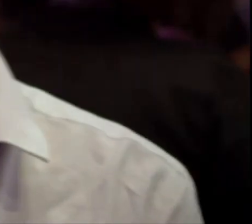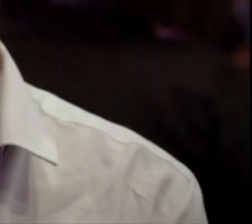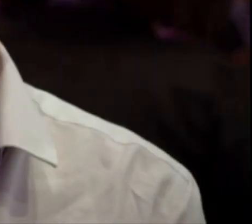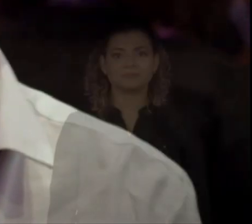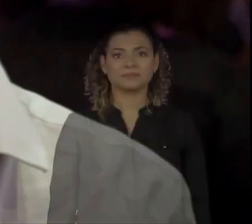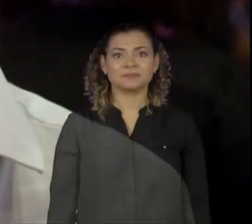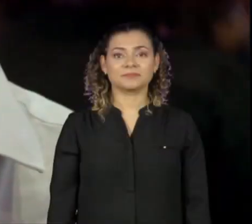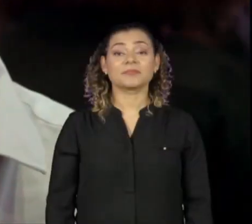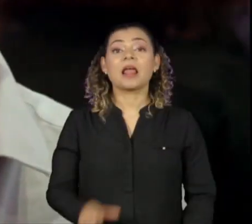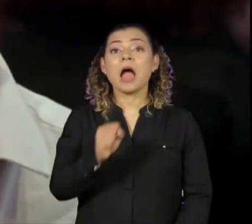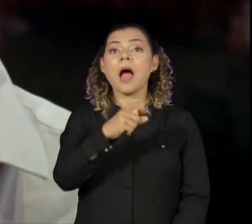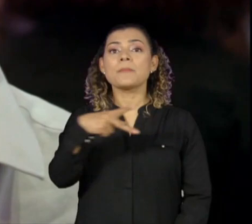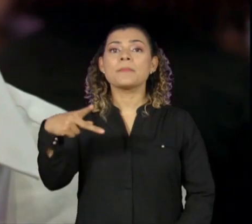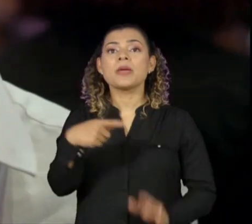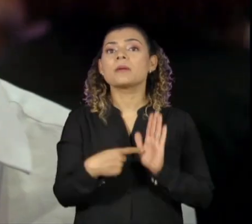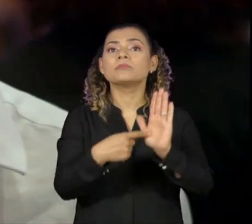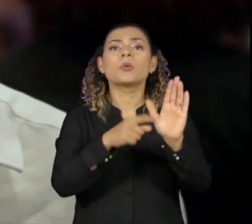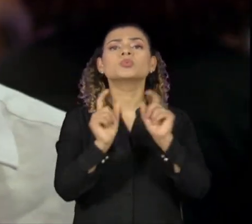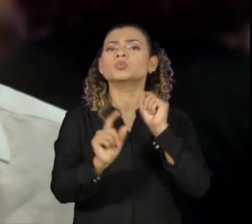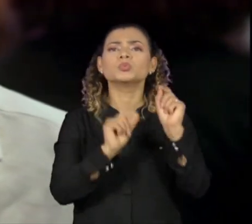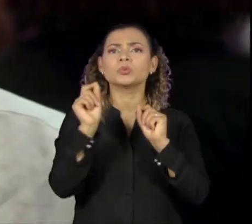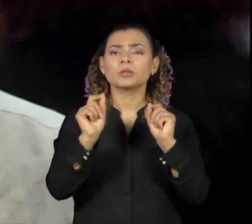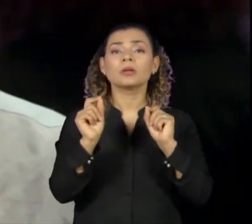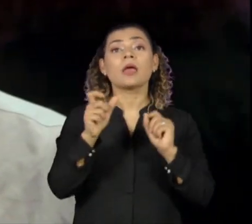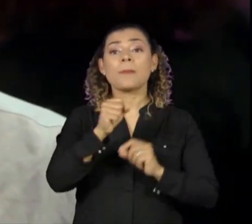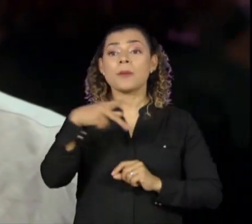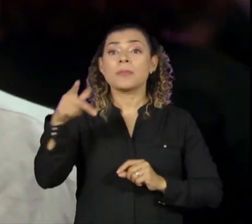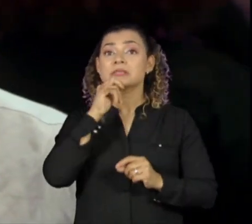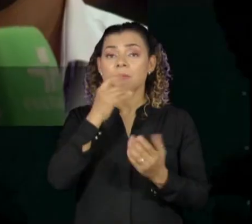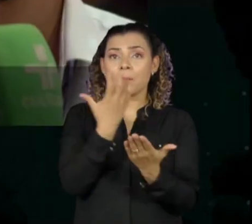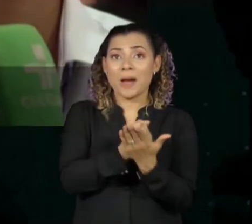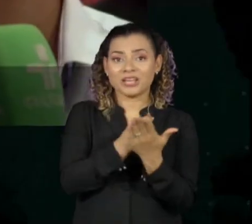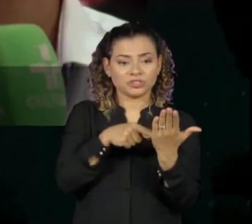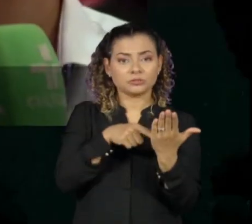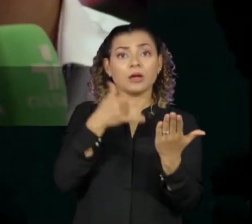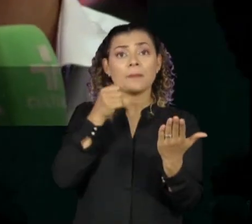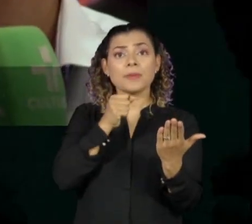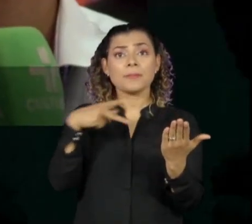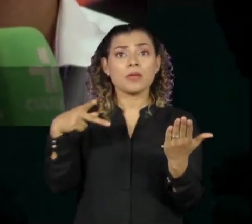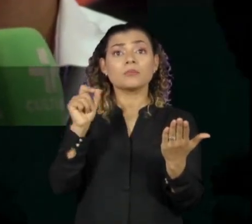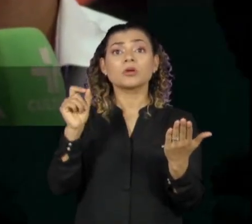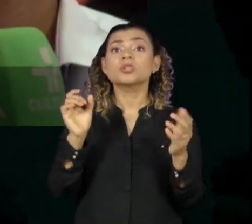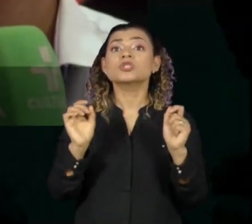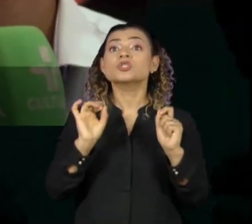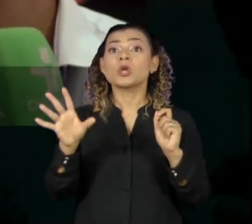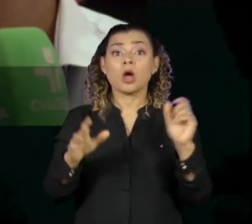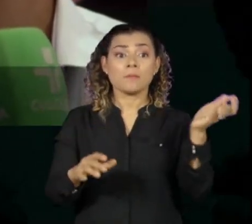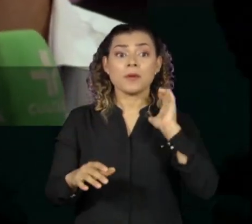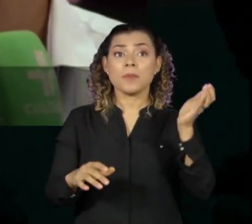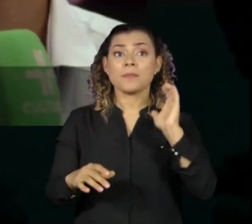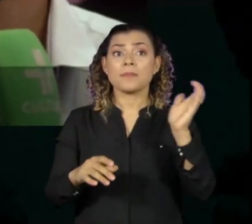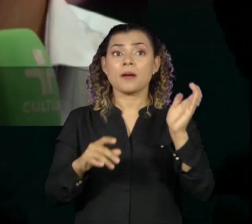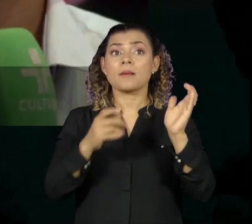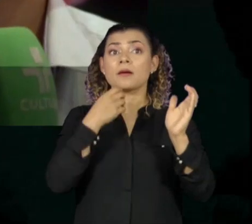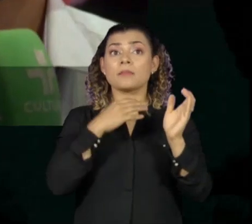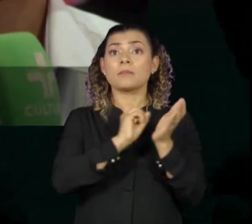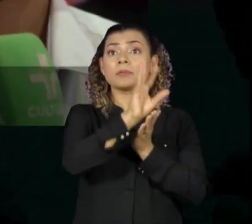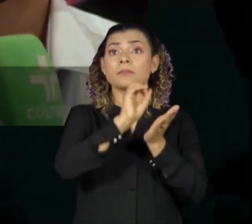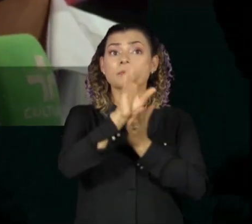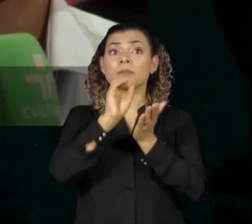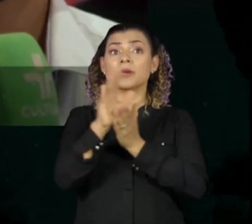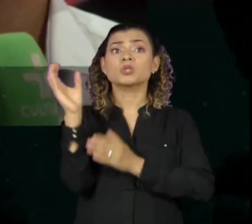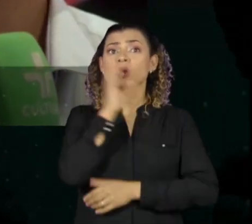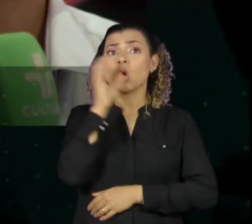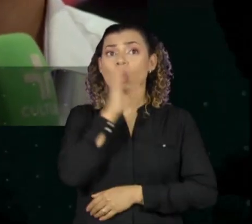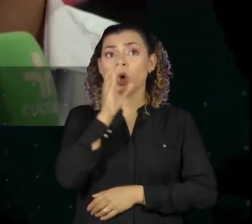O aplicativo funciona da seguinte maneira. Quando a pessoa baixar o aplicativo, um simples balanço no celular, ela envia pedido de socorro para as pessoas que